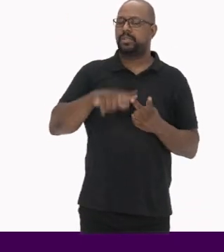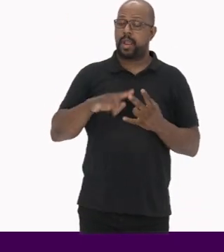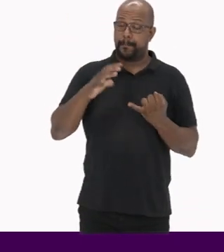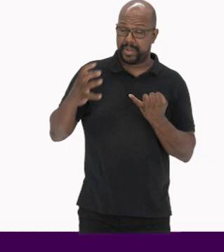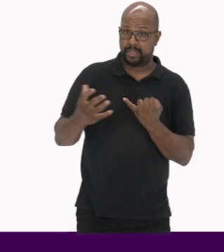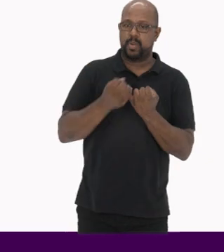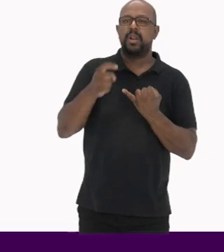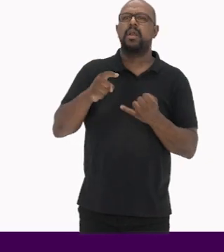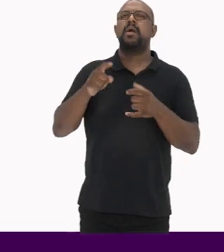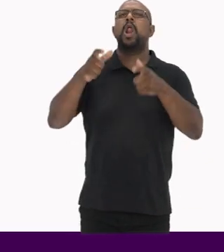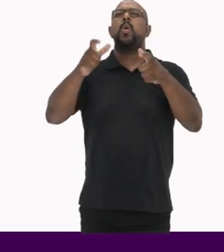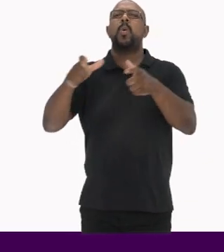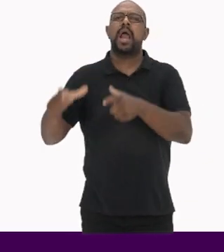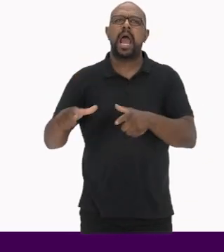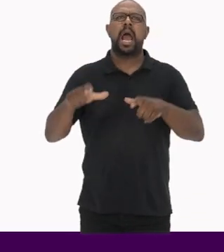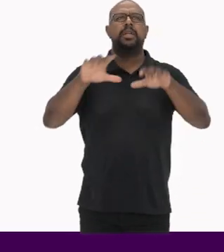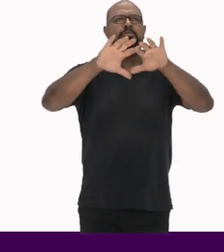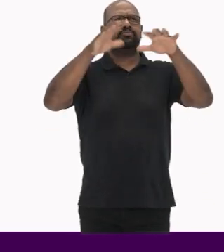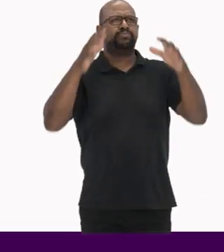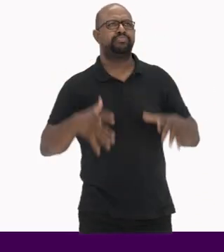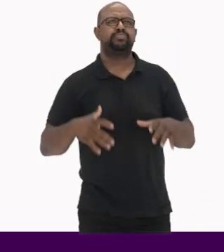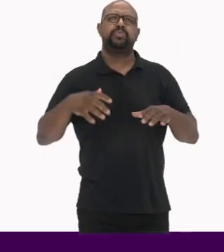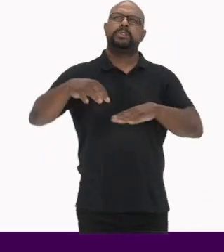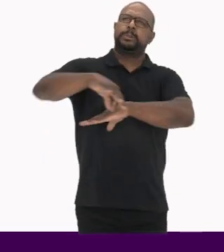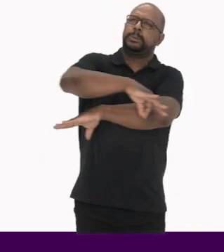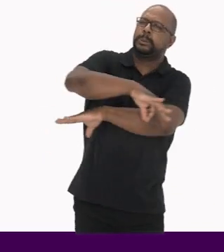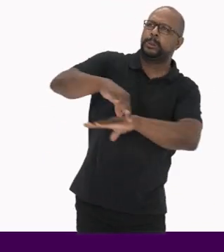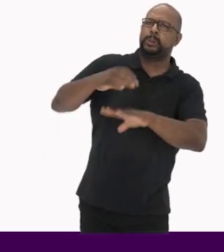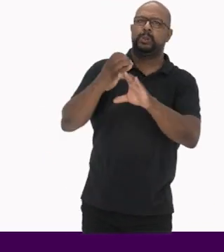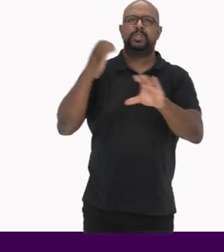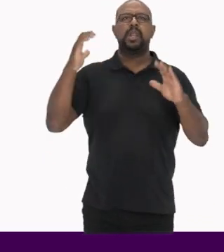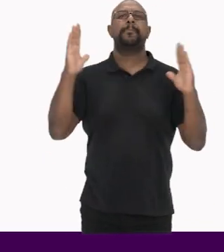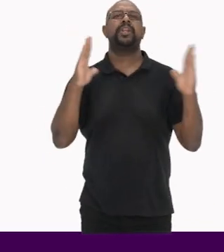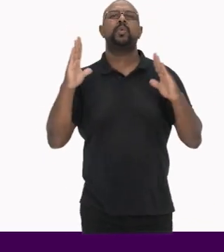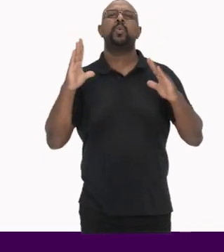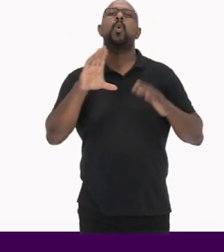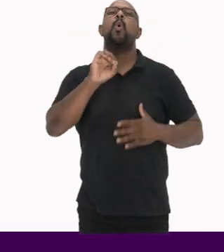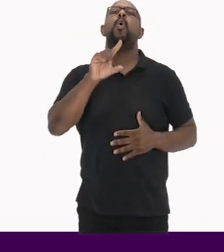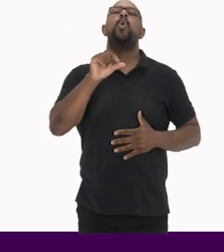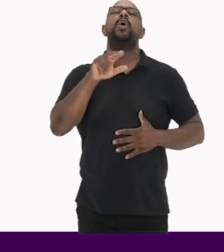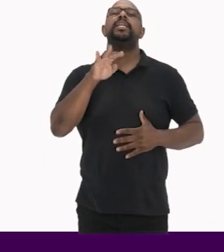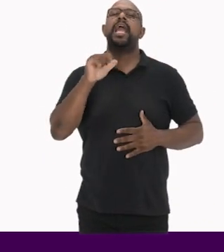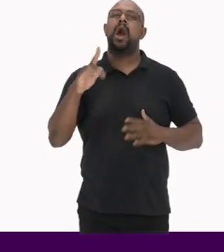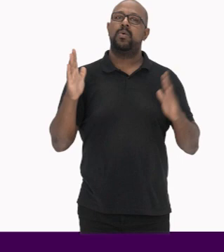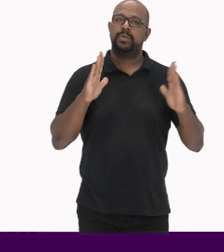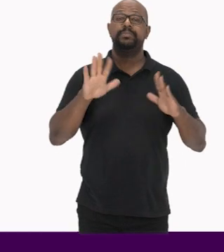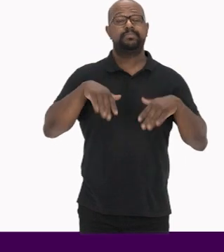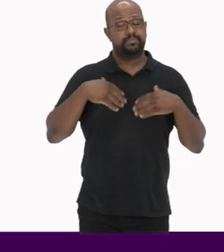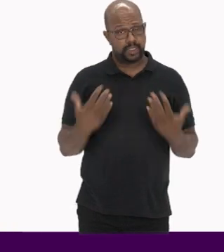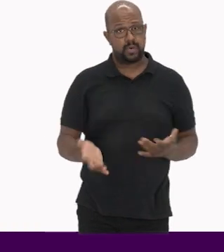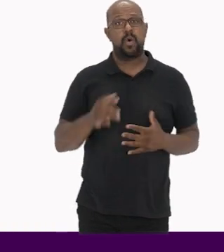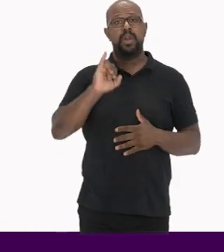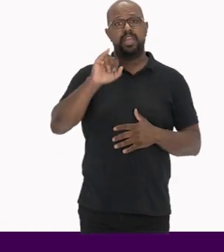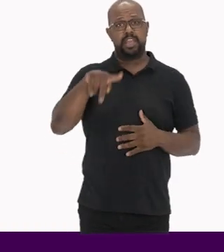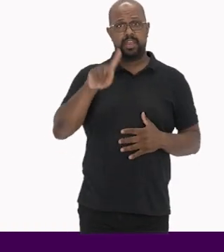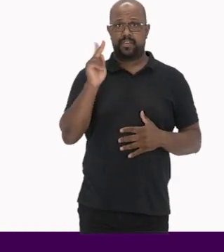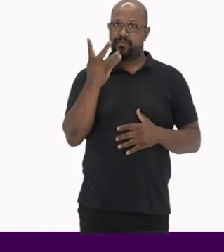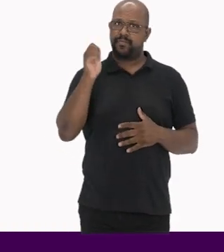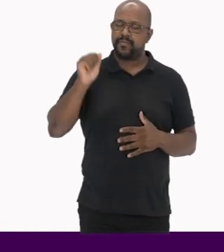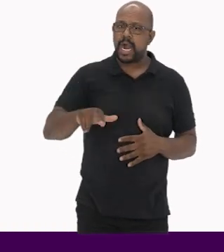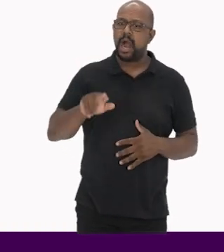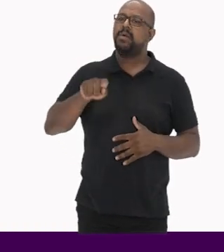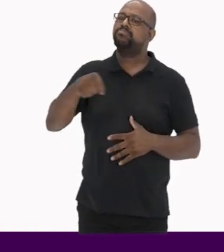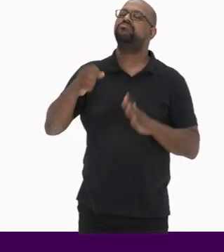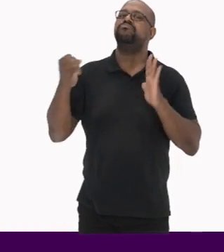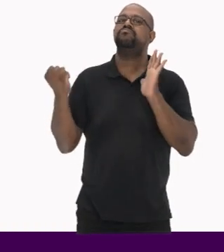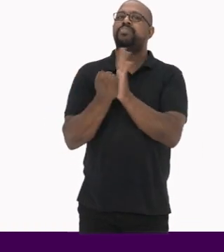relacionado a monumentos e exemplares arquitetônicos Referentes ao período colonial E com o IPHAN transformados em